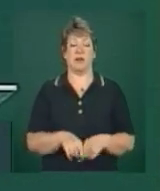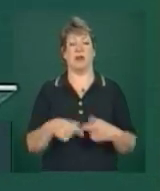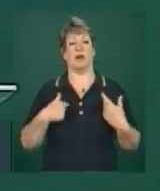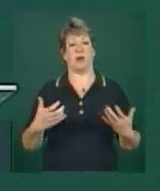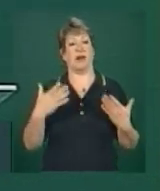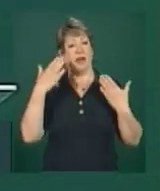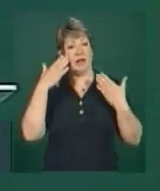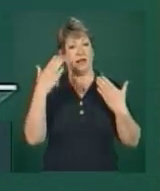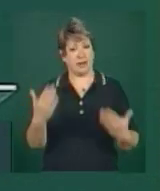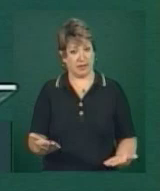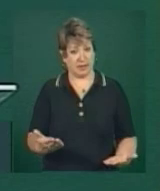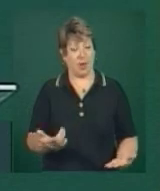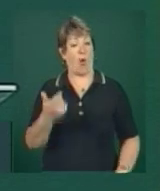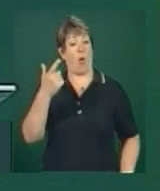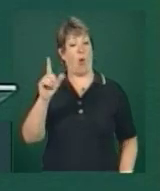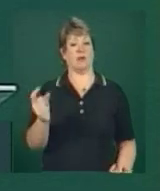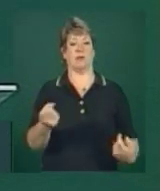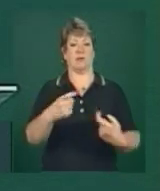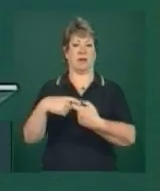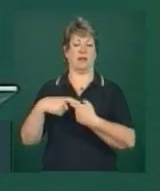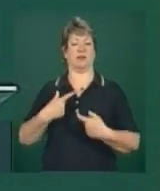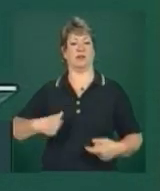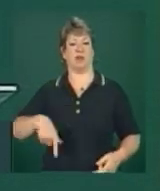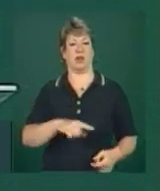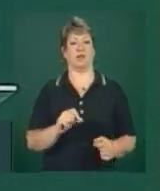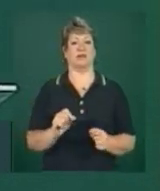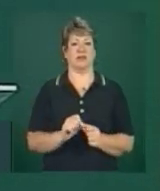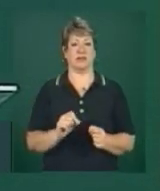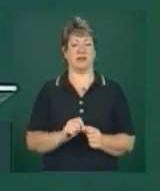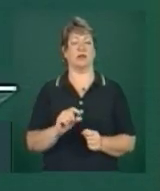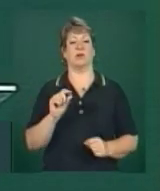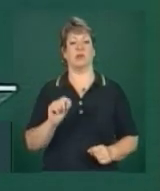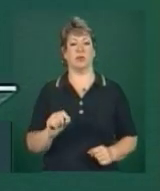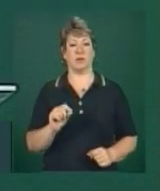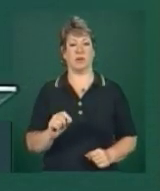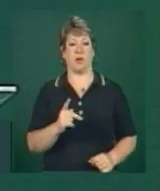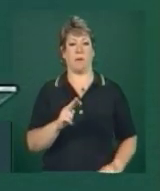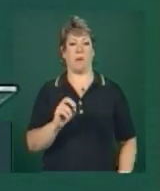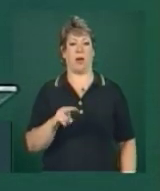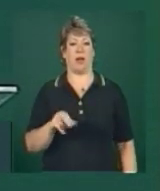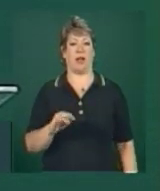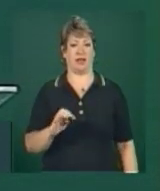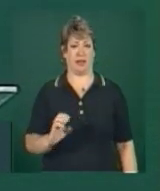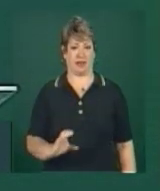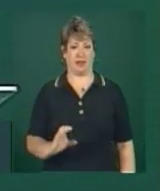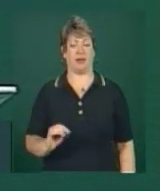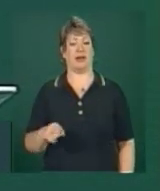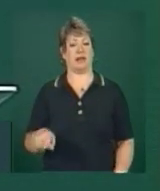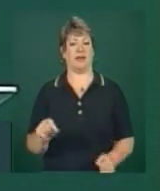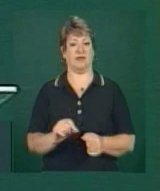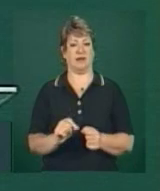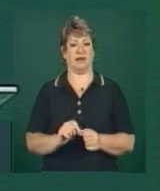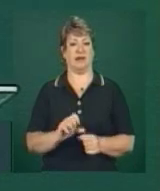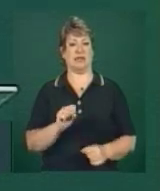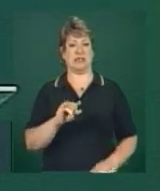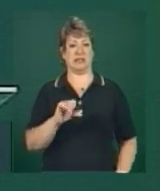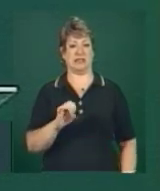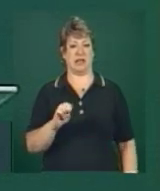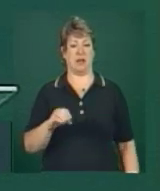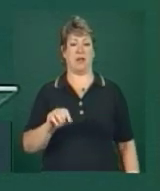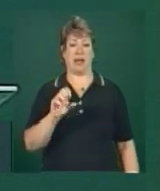agradecer também uma outra parceria que fizemos, que foi o Pronatec, que é uma parceria com o Sistema S,